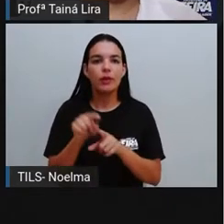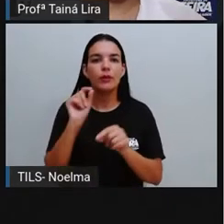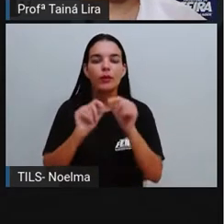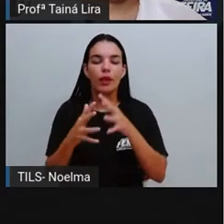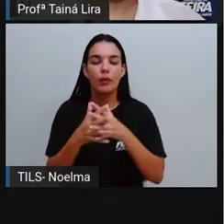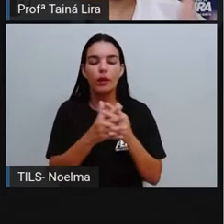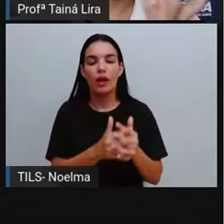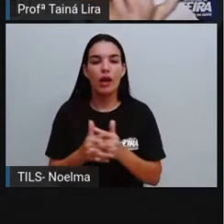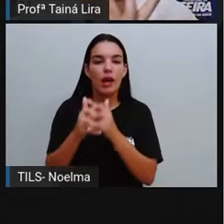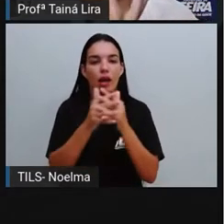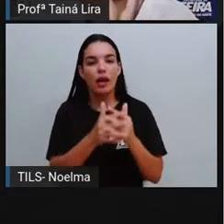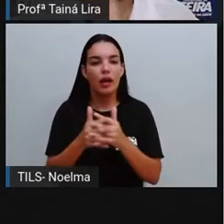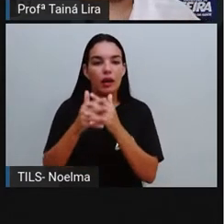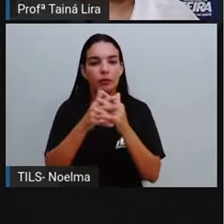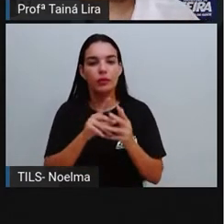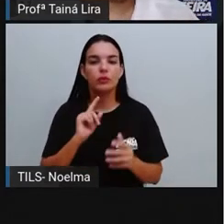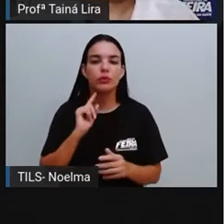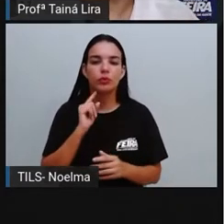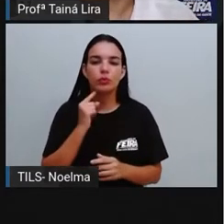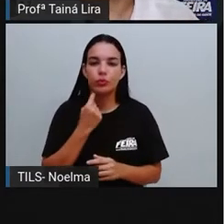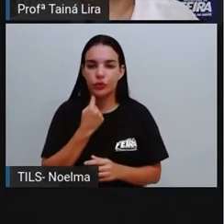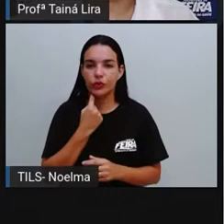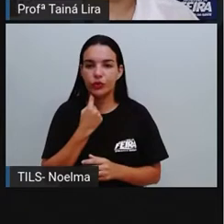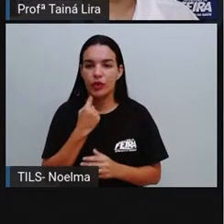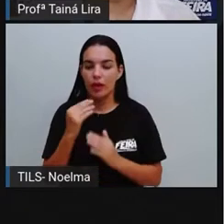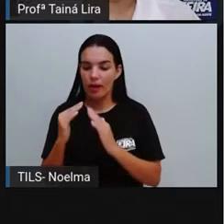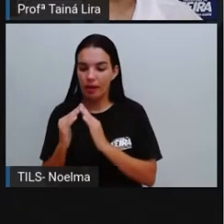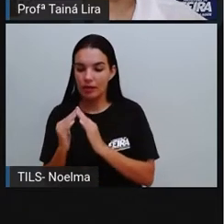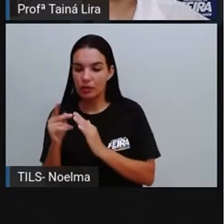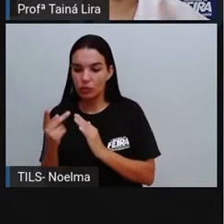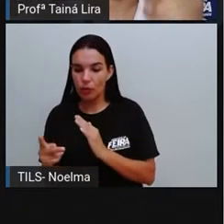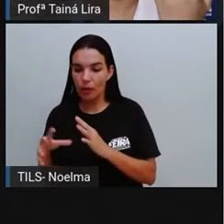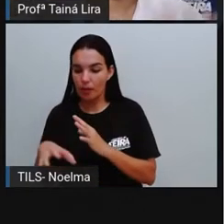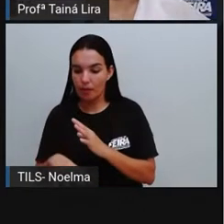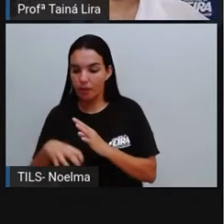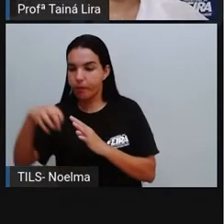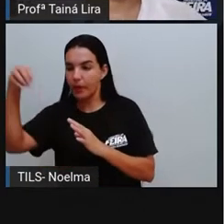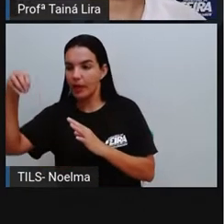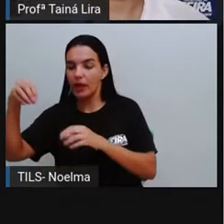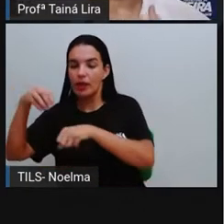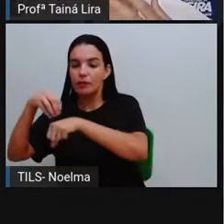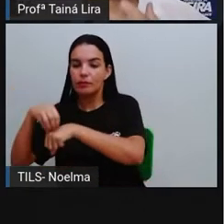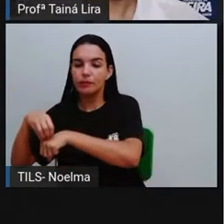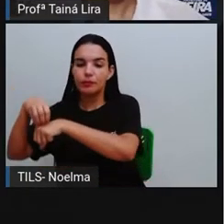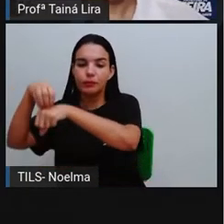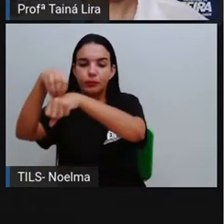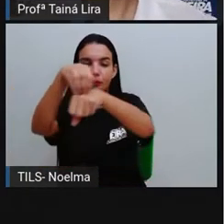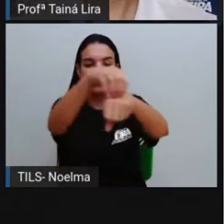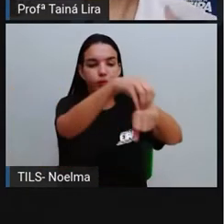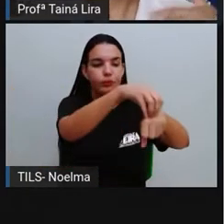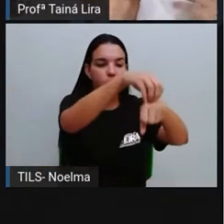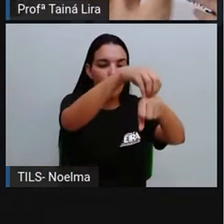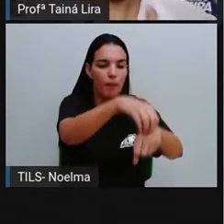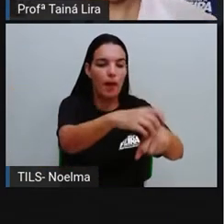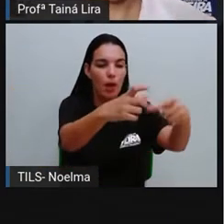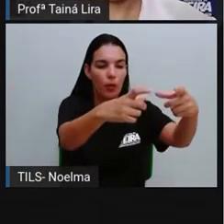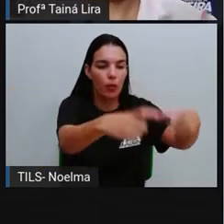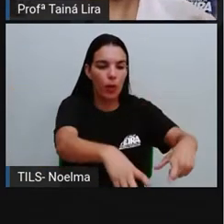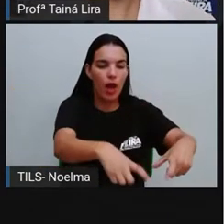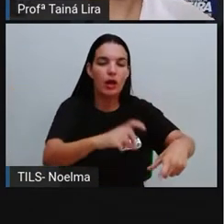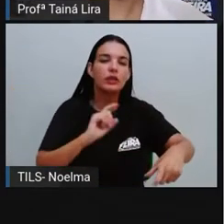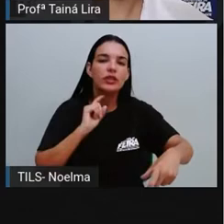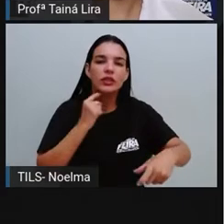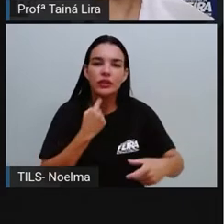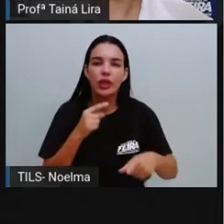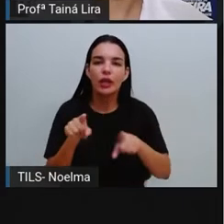sai da sua casa até quando ele chega nos aterros sanitários, nas cooperativas,